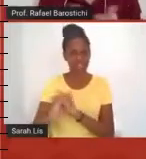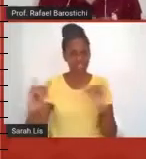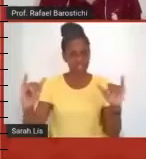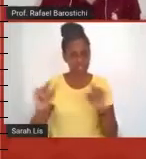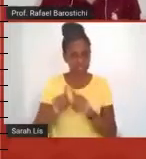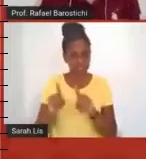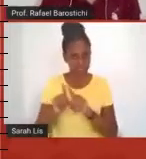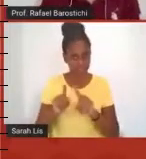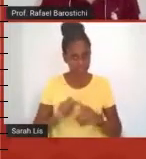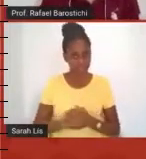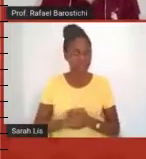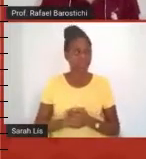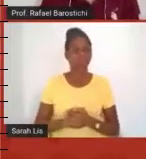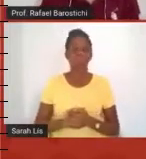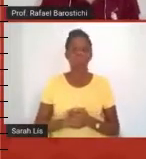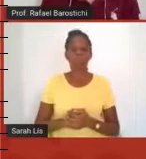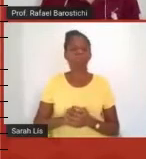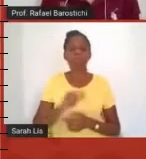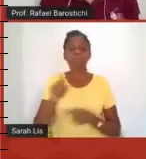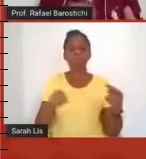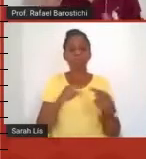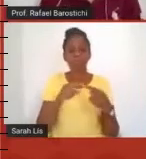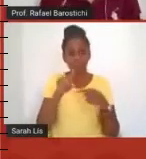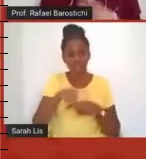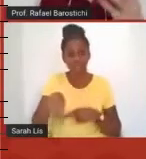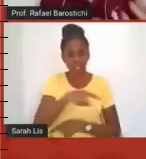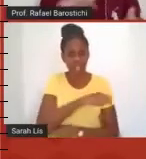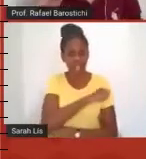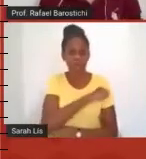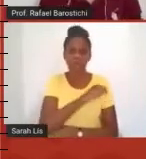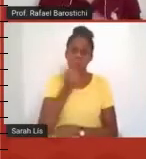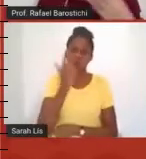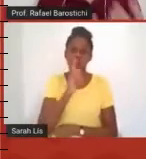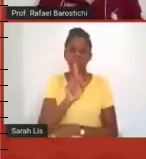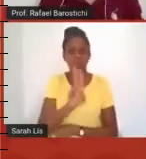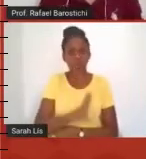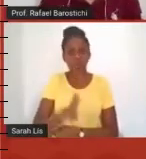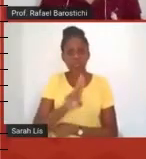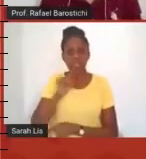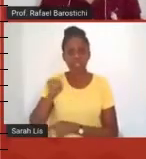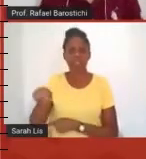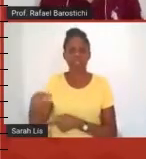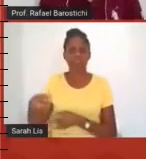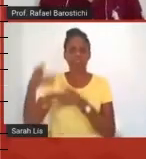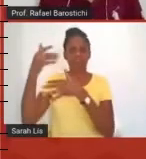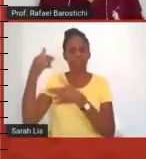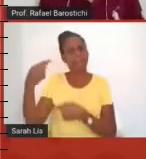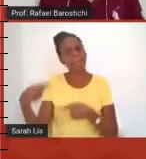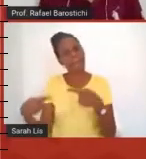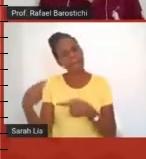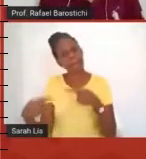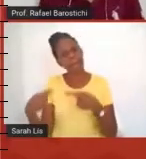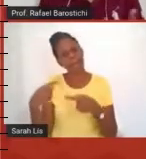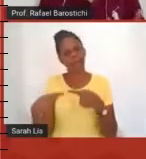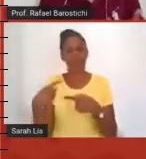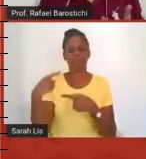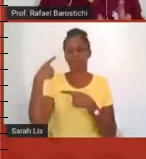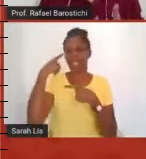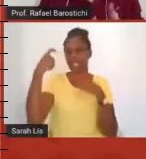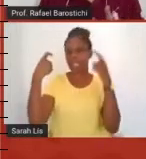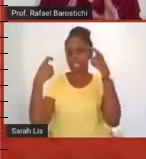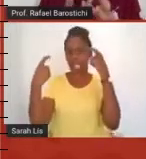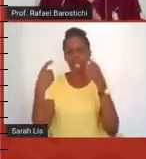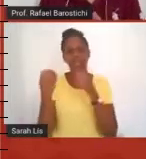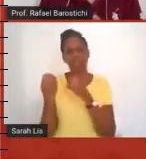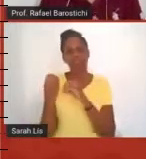os alunos pudessem usar esse ambiente para discutir, para conversar, para trocar ideias, né? E eu confesso